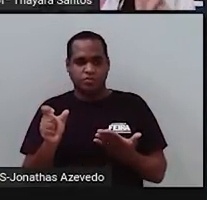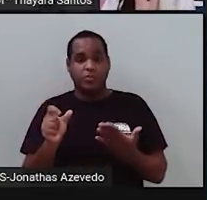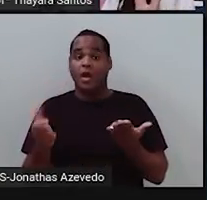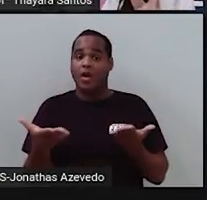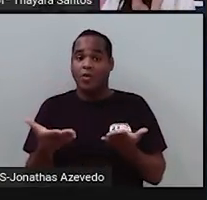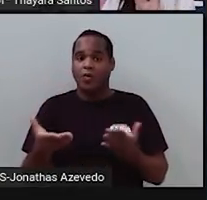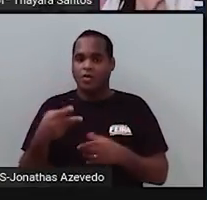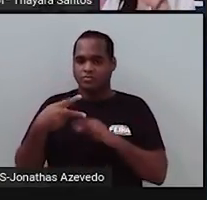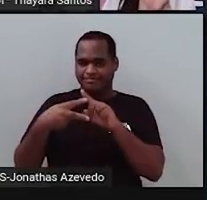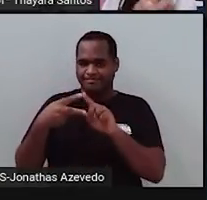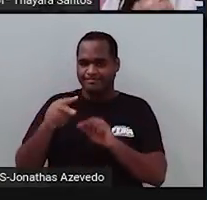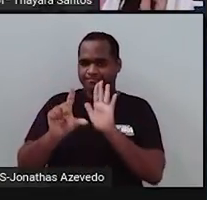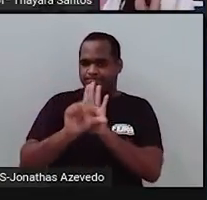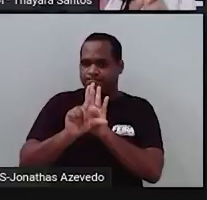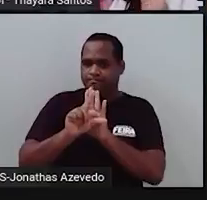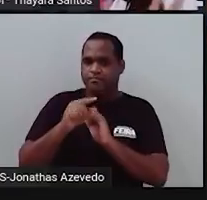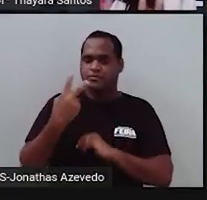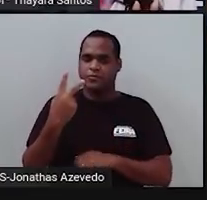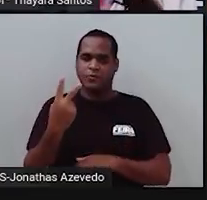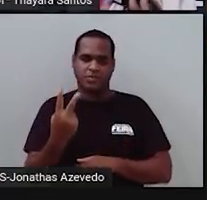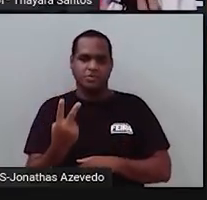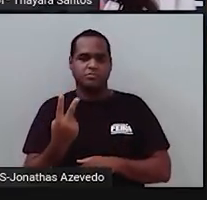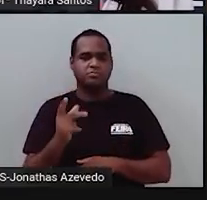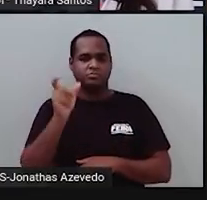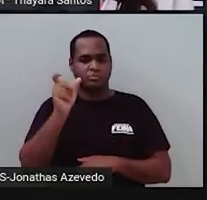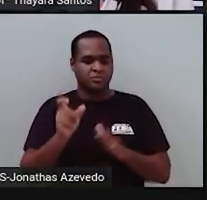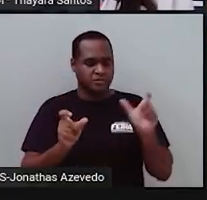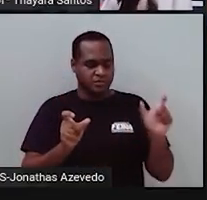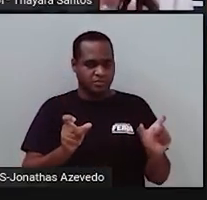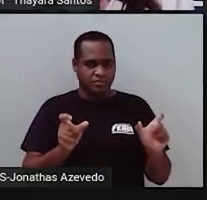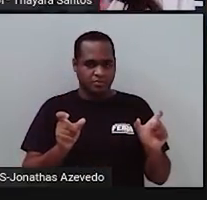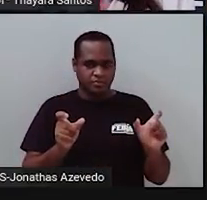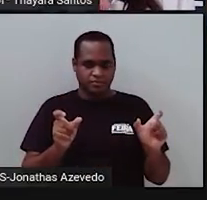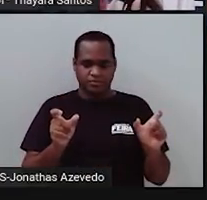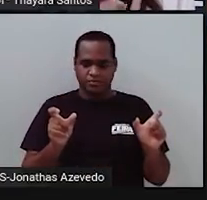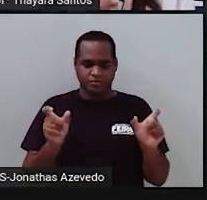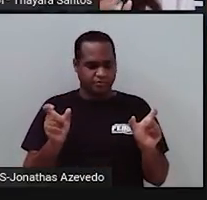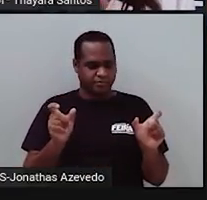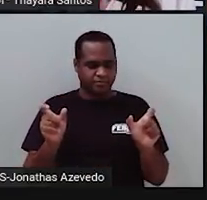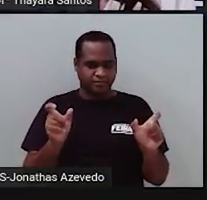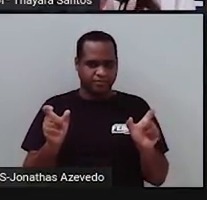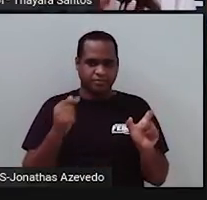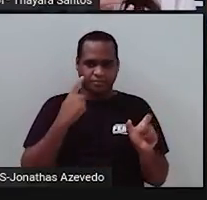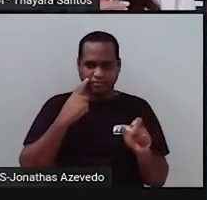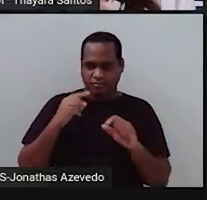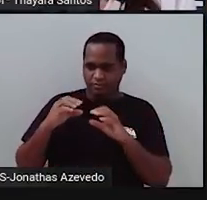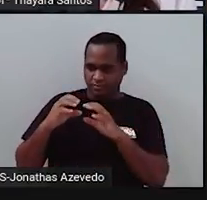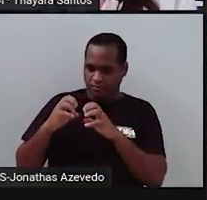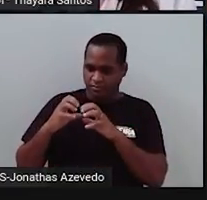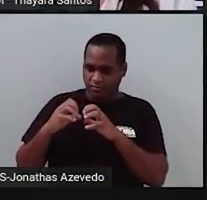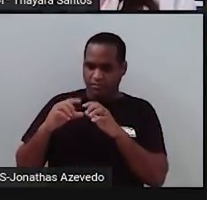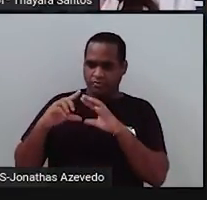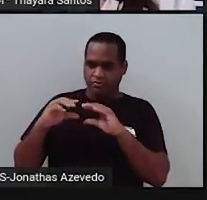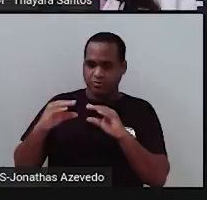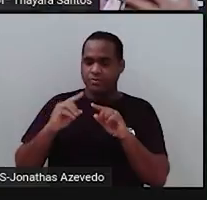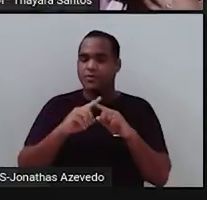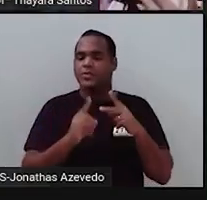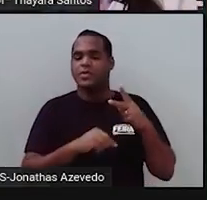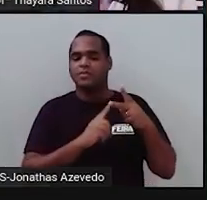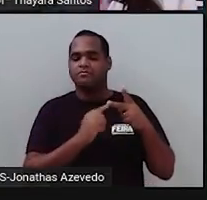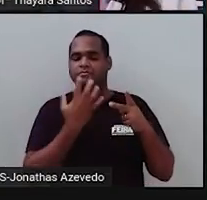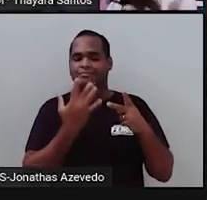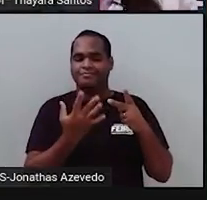Agora a gente está analisando duas características ao mesmo tempo. Nesse caso, a textura e a cor. Então,